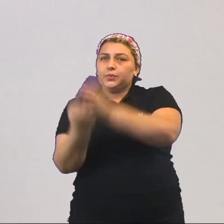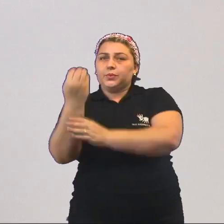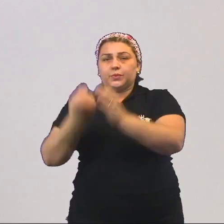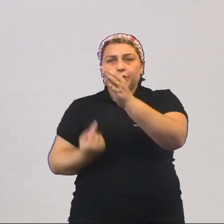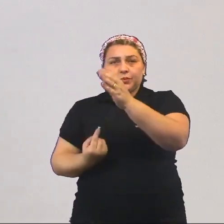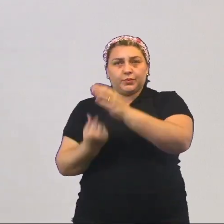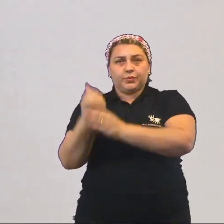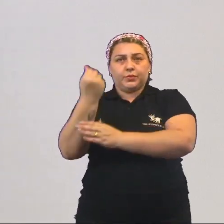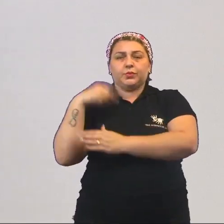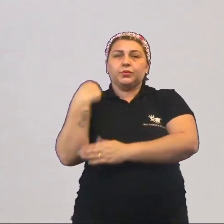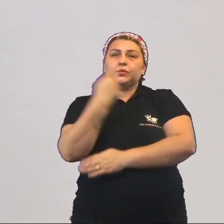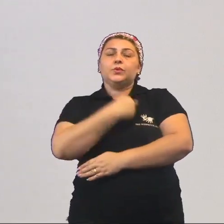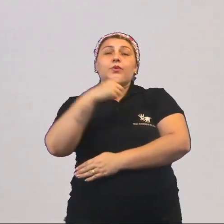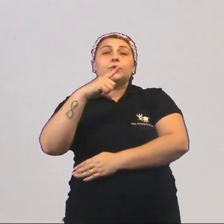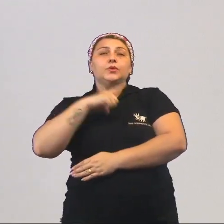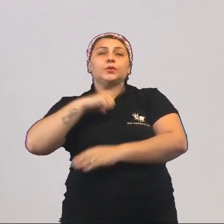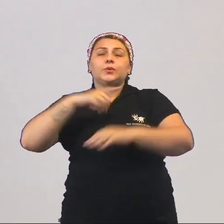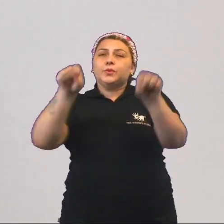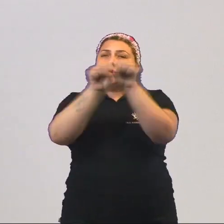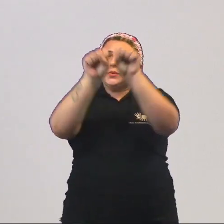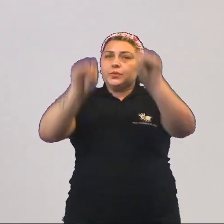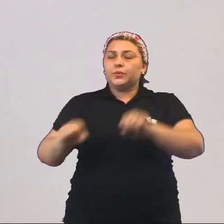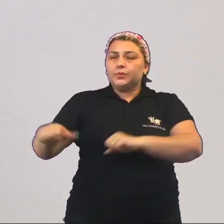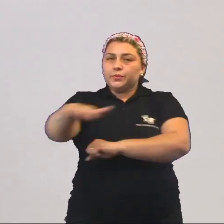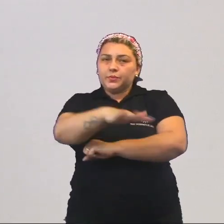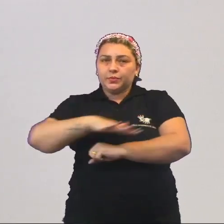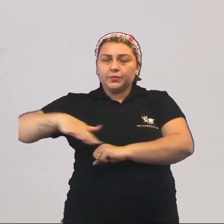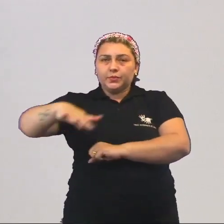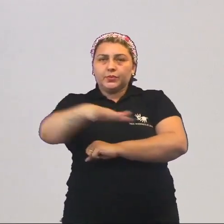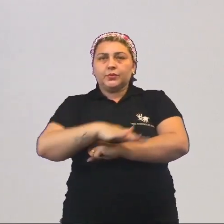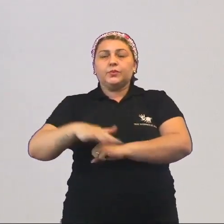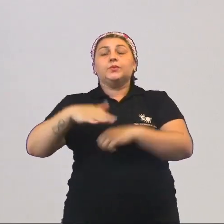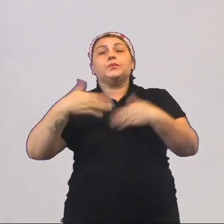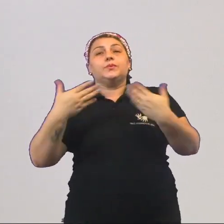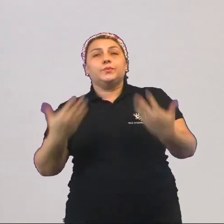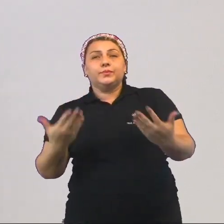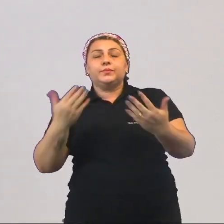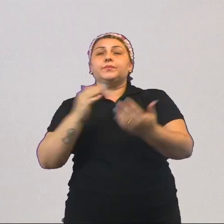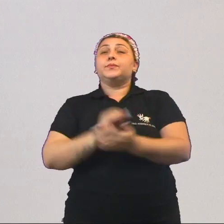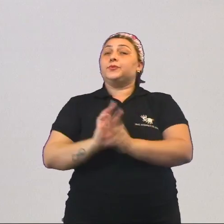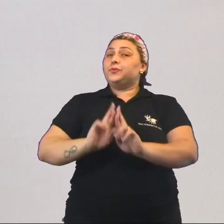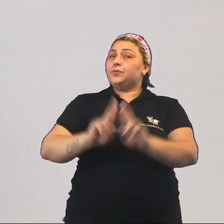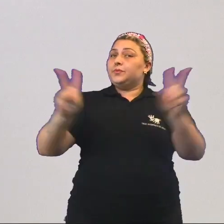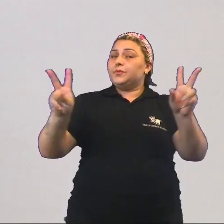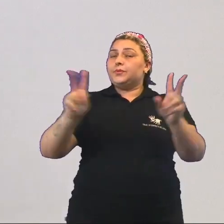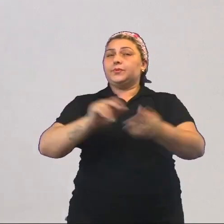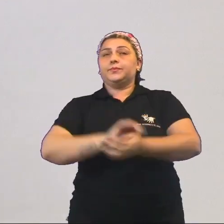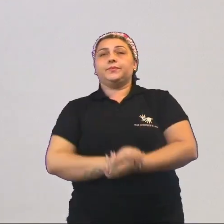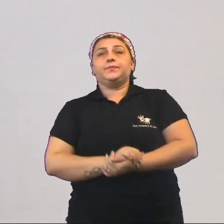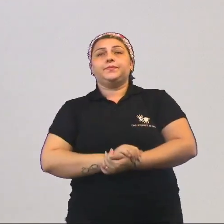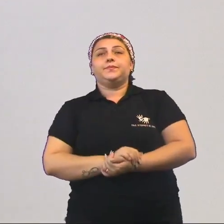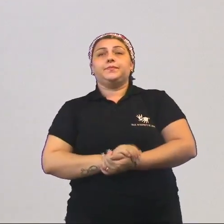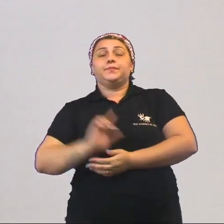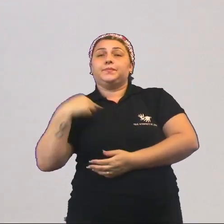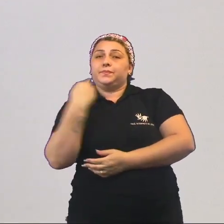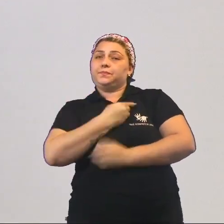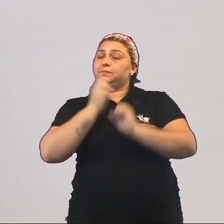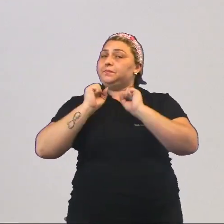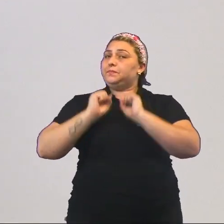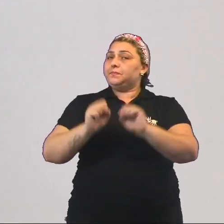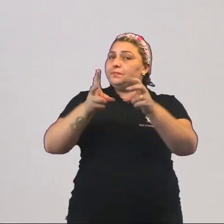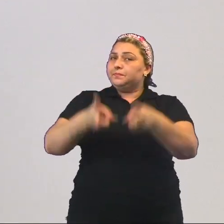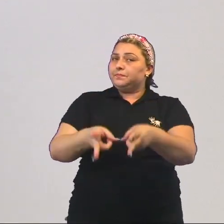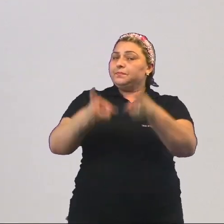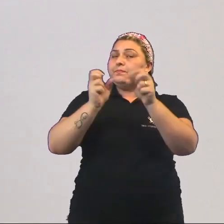capitalista, nós temos uma sistemática social absolutamente diferente. Conforme nós podemos